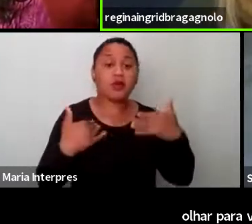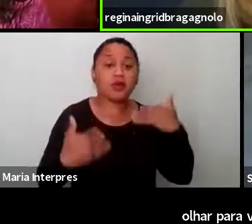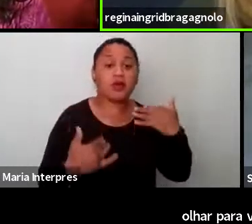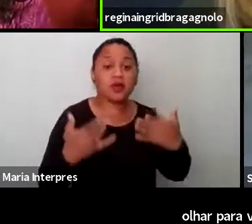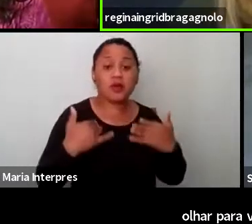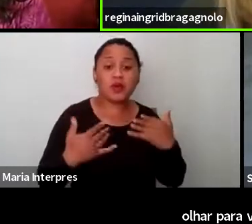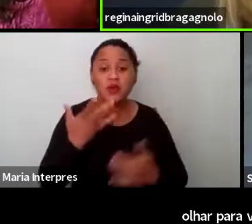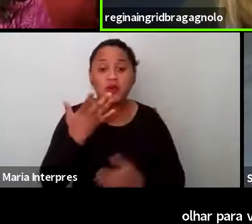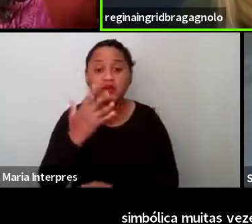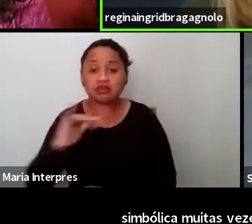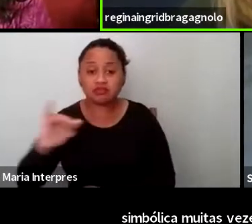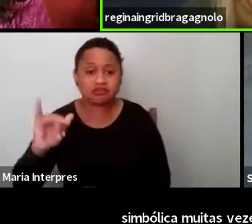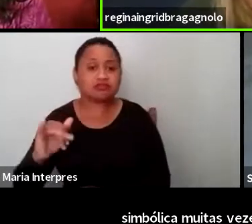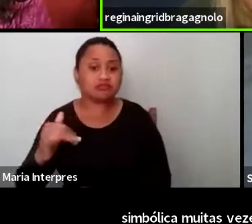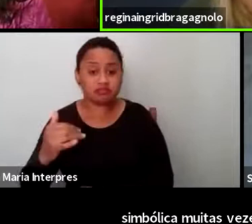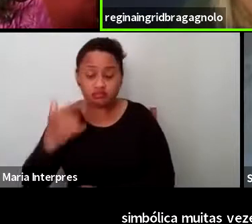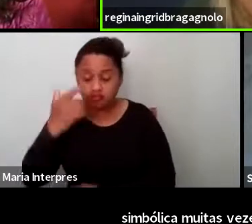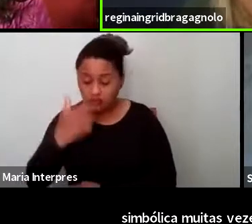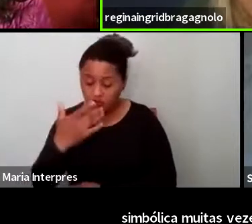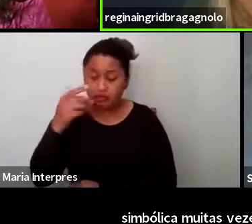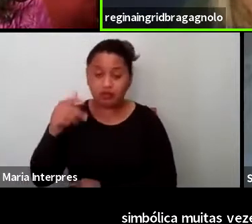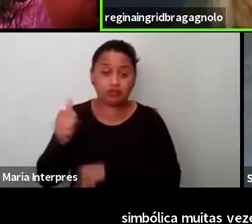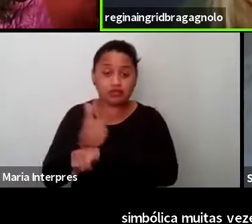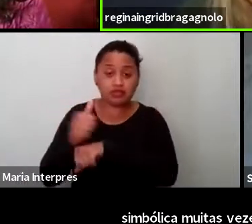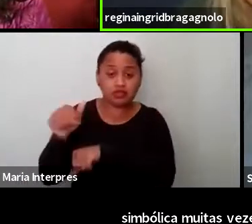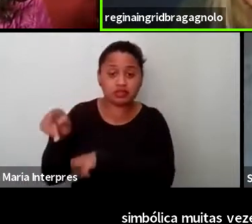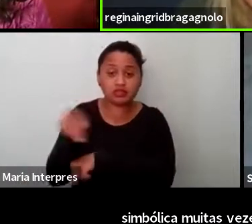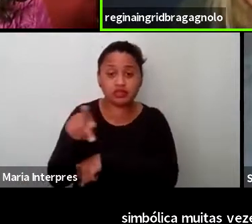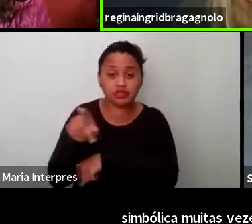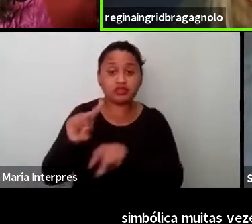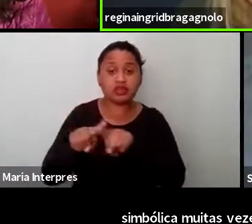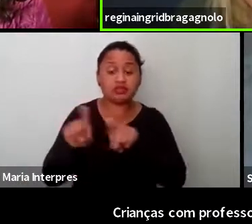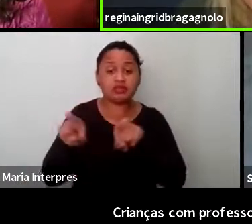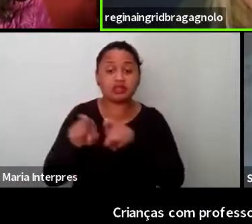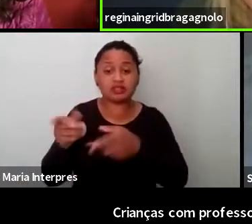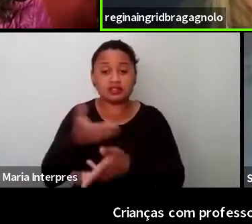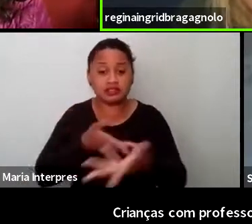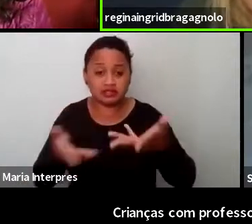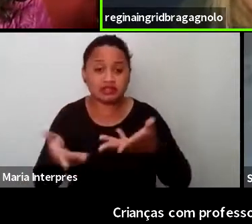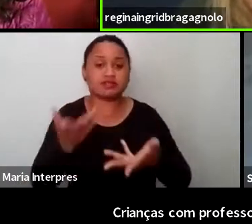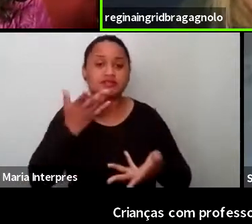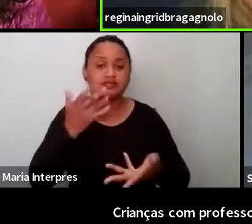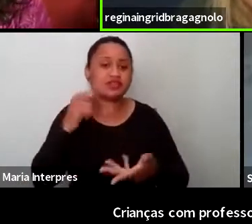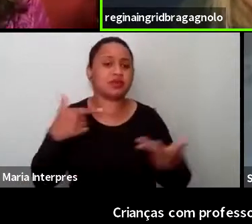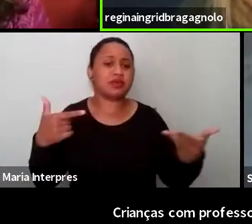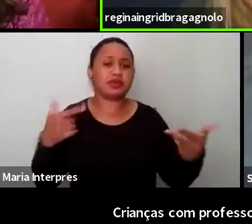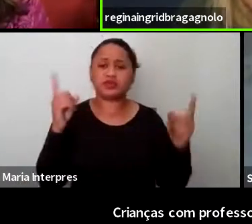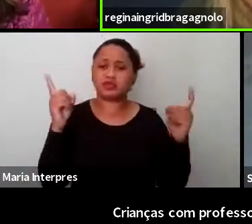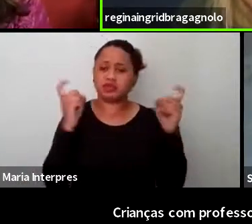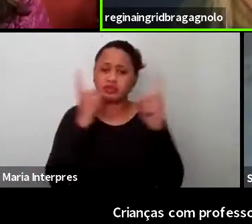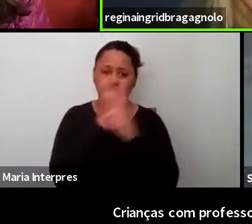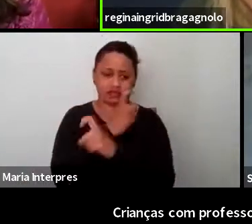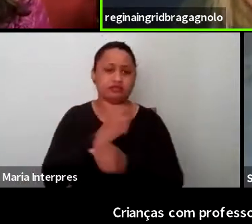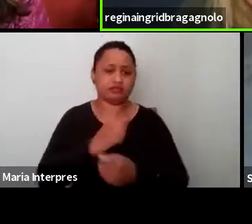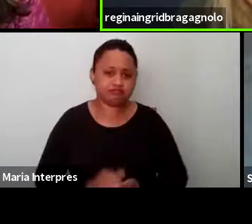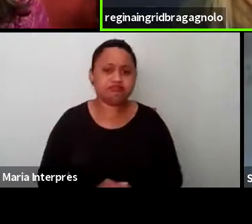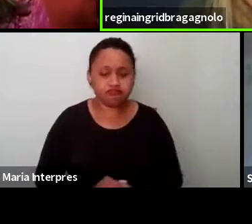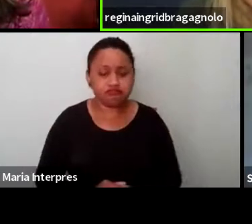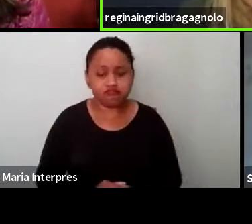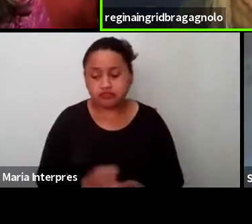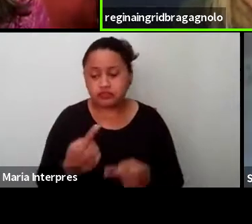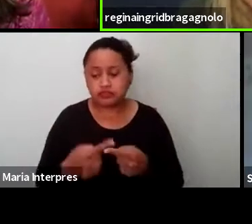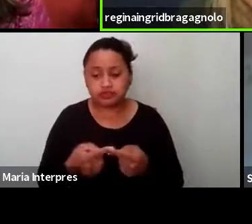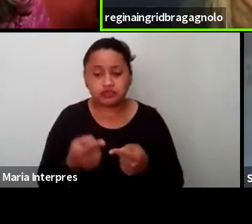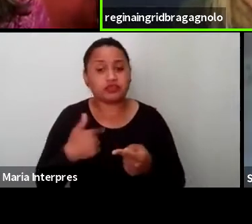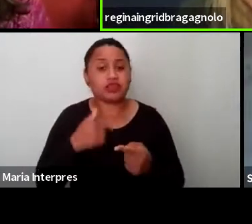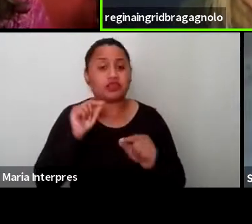professora, mas também nas relações entre as crianças foi algo bastante difícil, por exemplo, naturalizar as relações